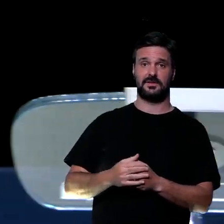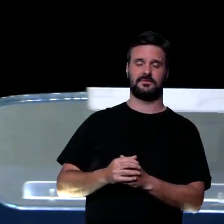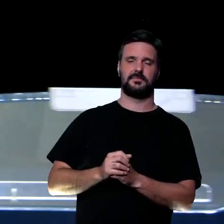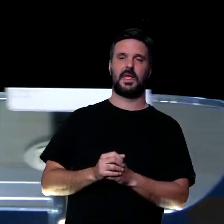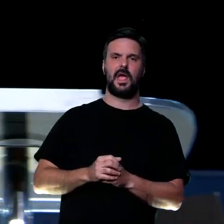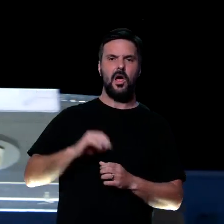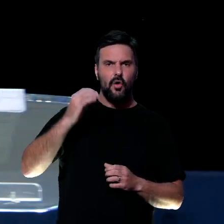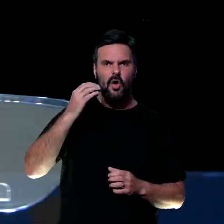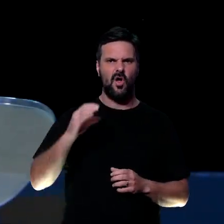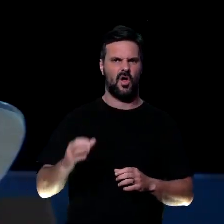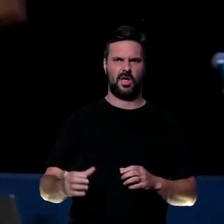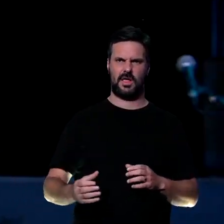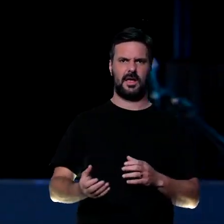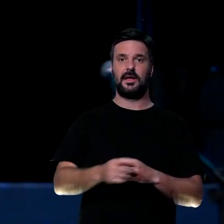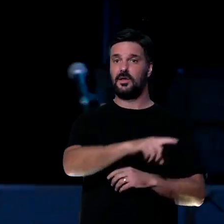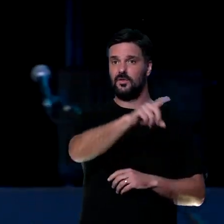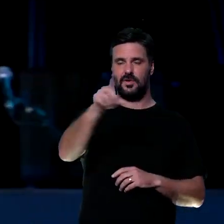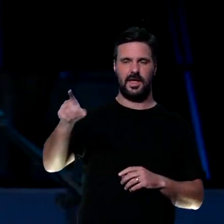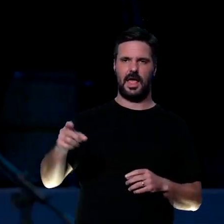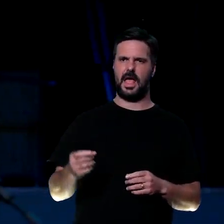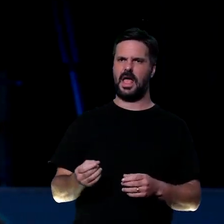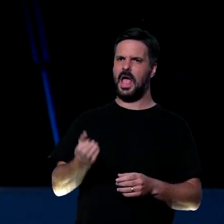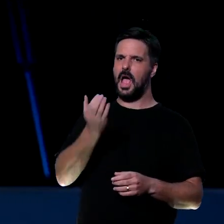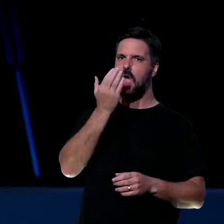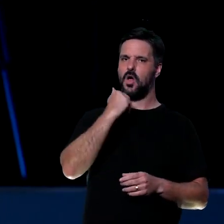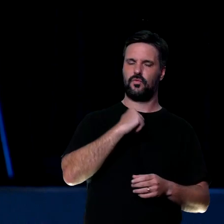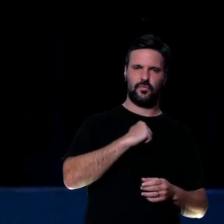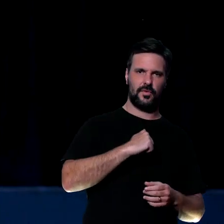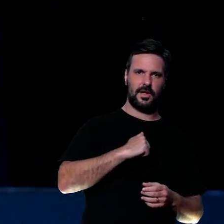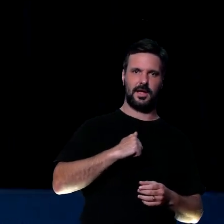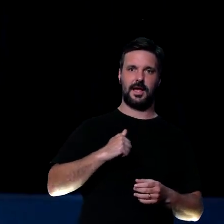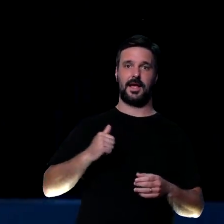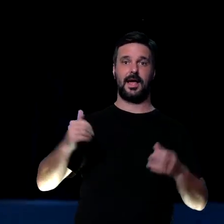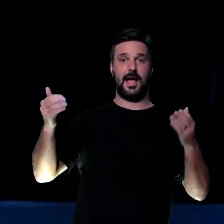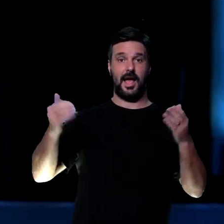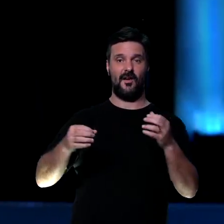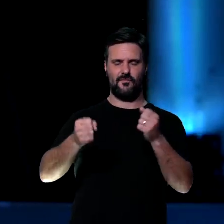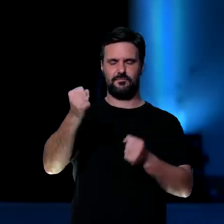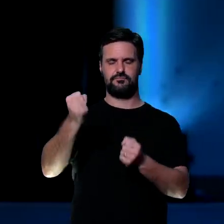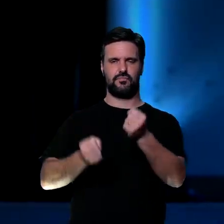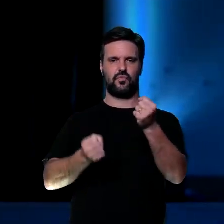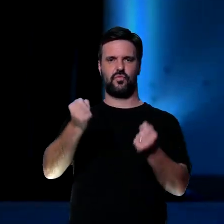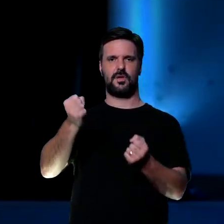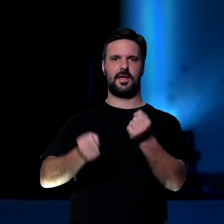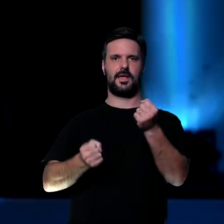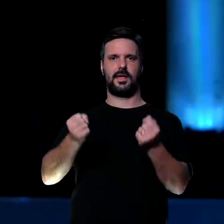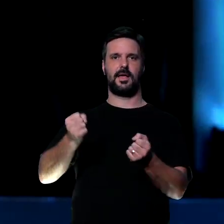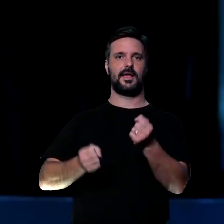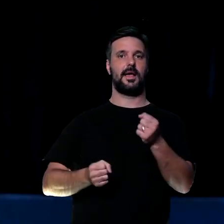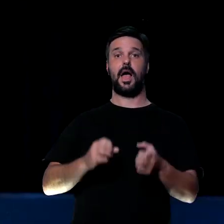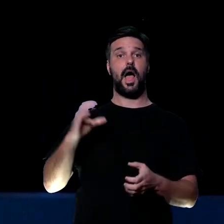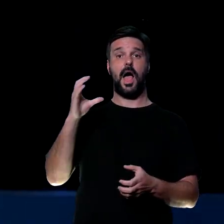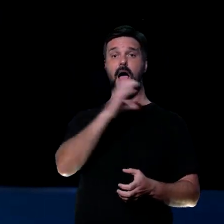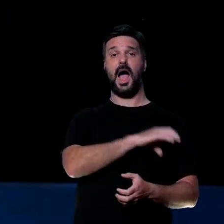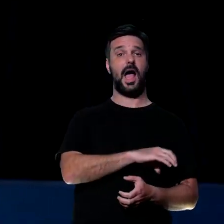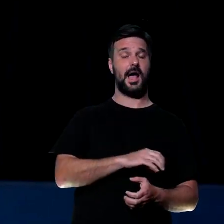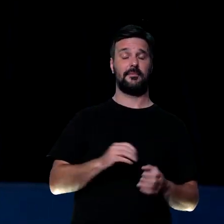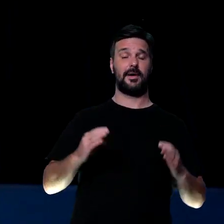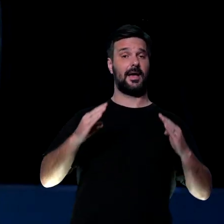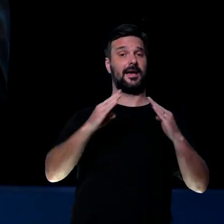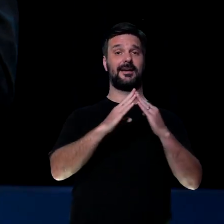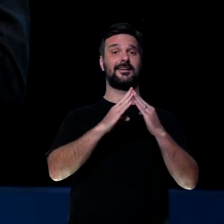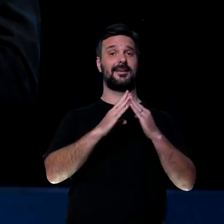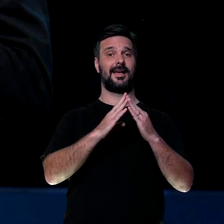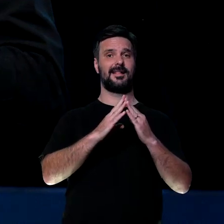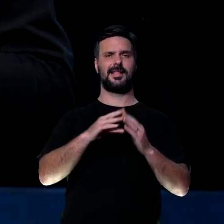-salada. E eu mandava para dentro. Aí, de repente, já estava entrando no carro. Aí, de repente, já estava em casa. Cara,